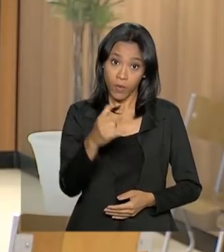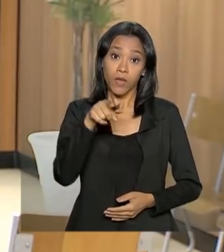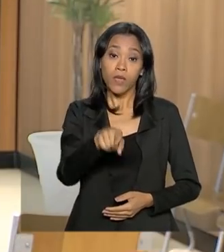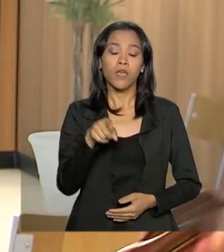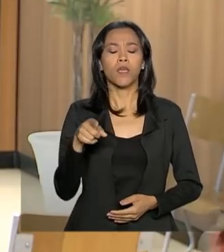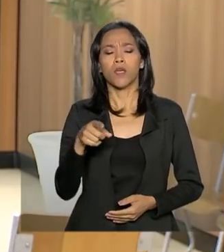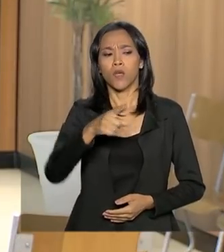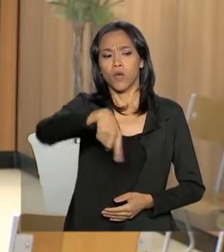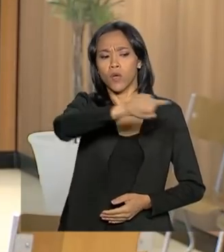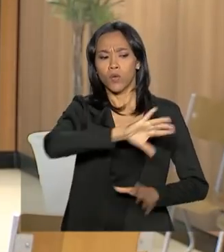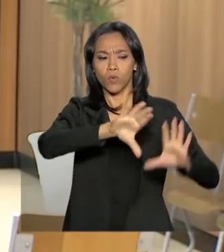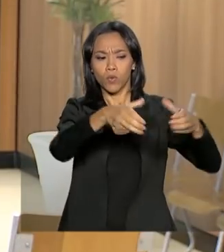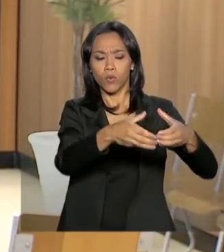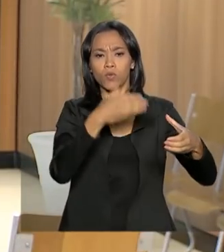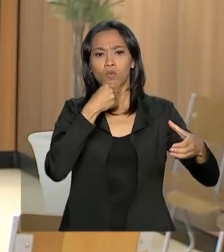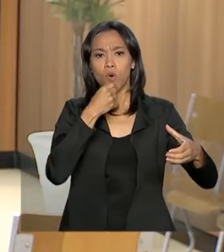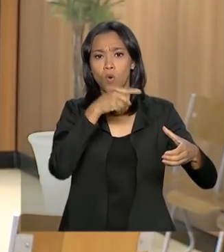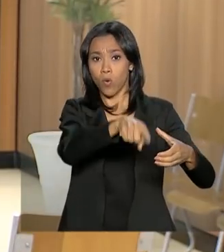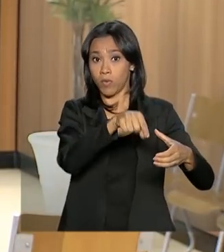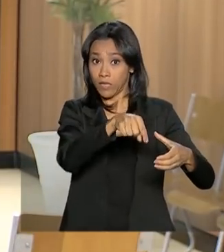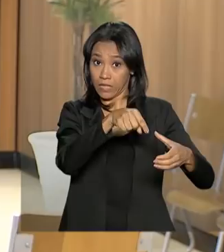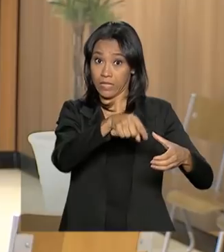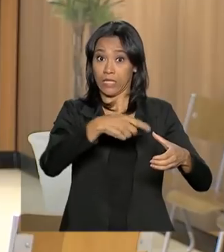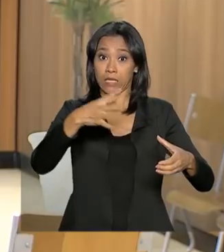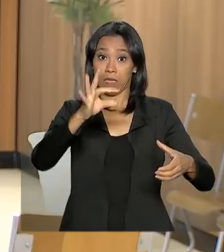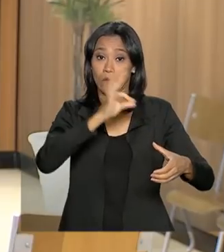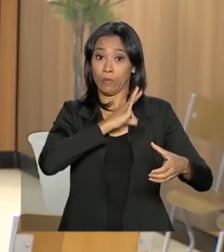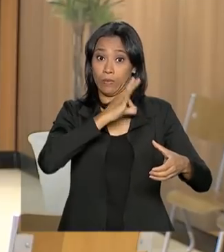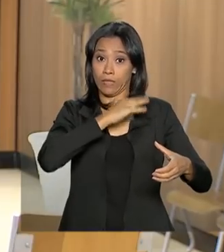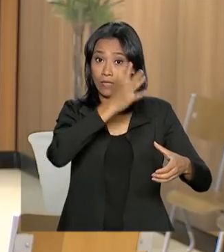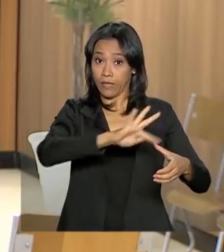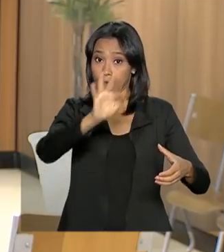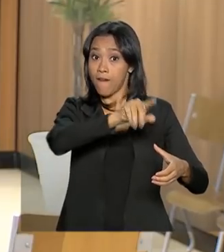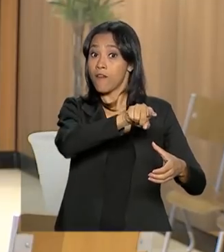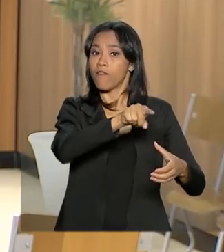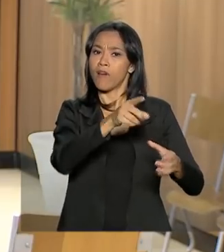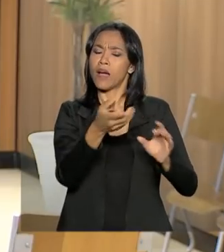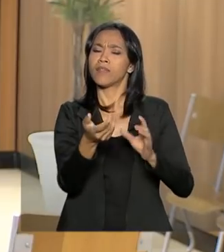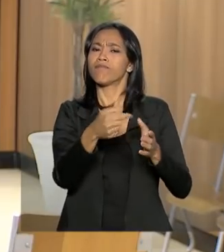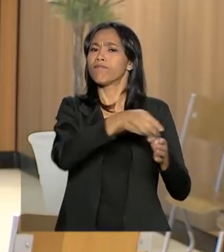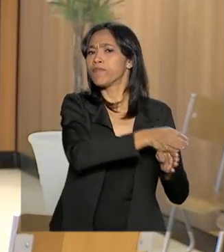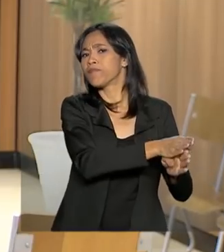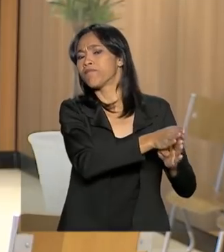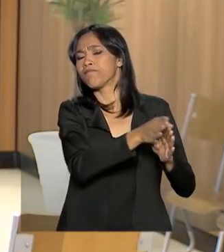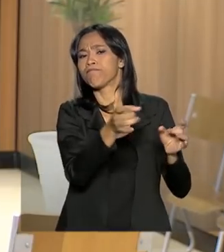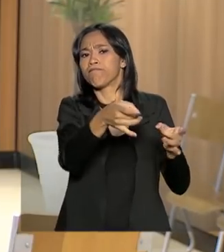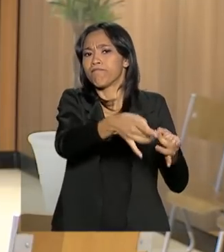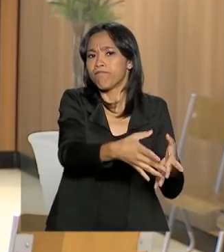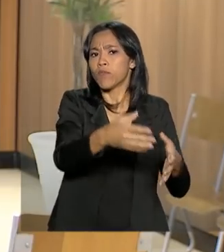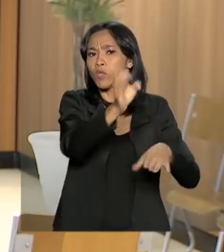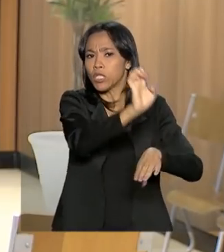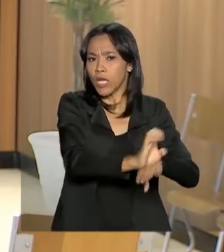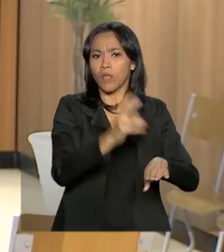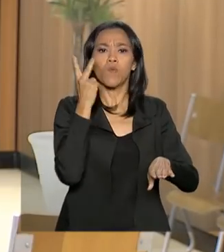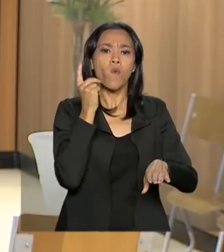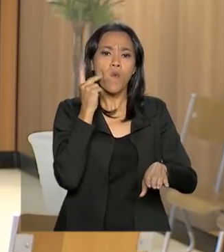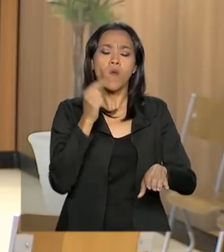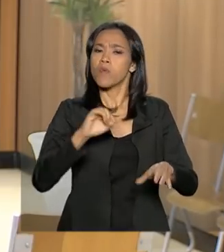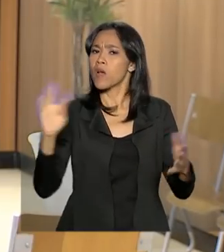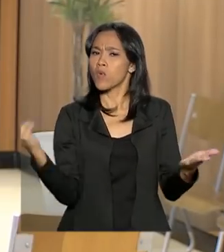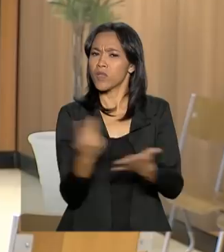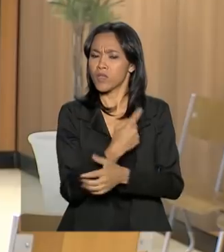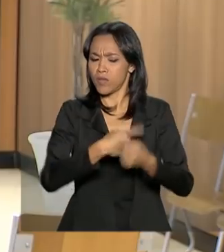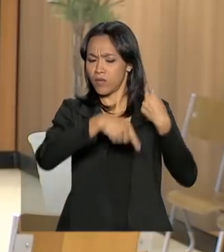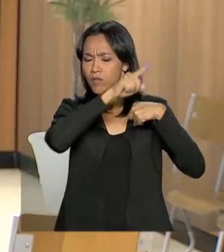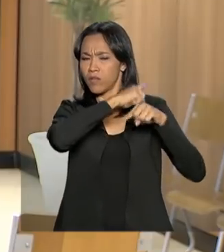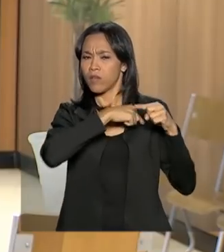vão começar a deixar o estado do Ceará. O Ceará vive uma onda de violência e desde o dia 2 de janeiro,